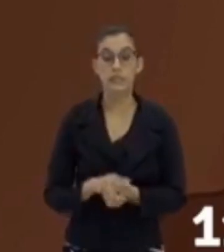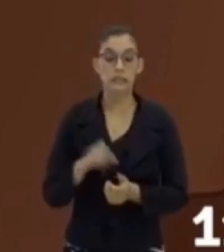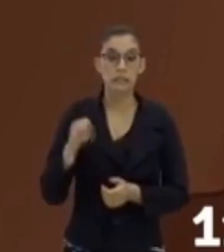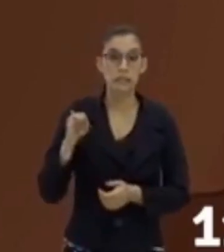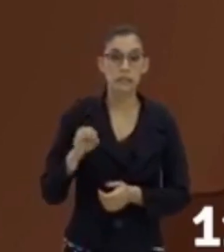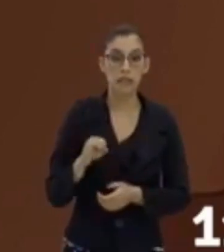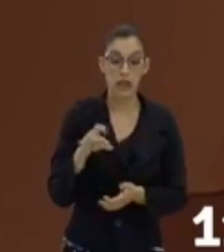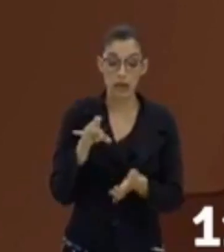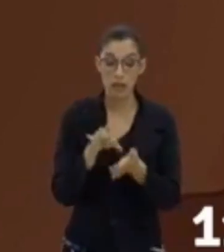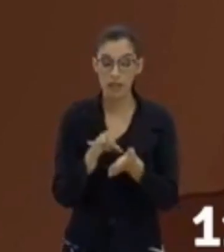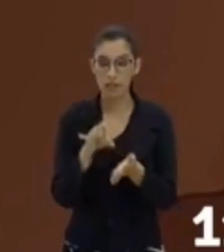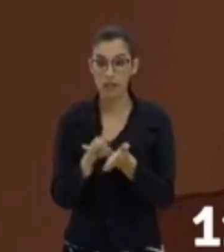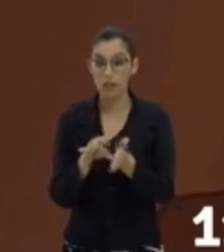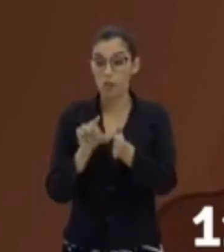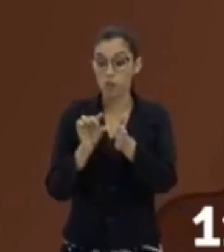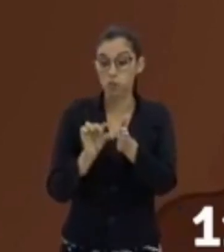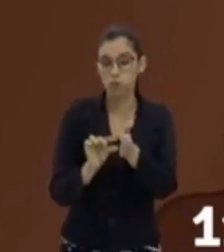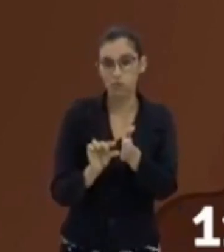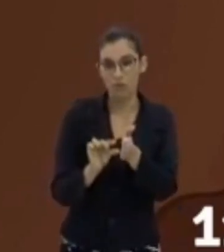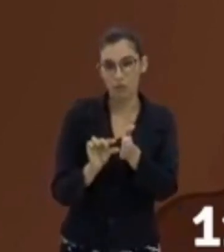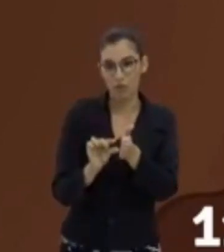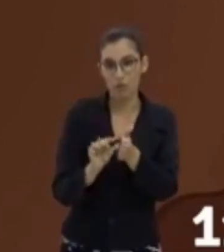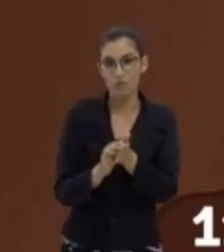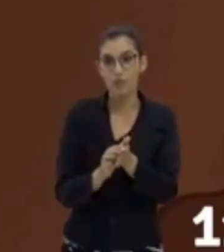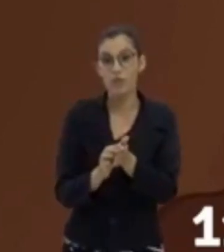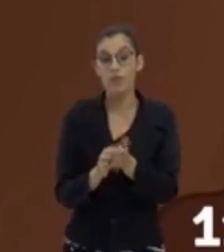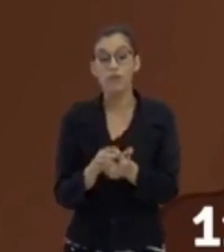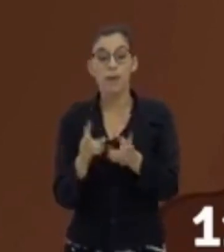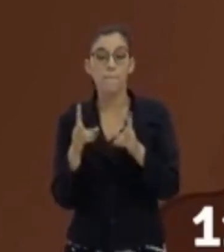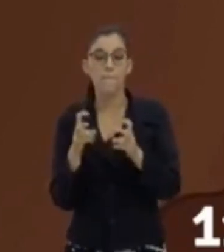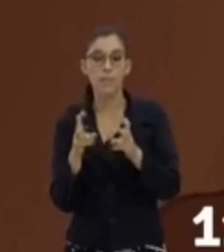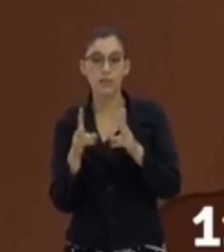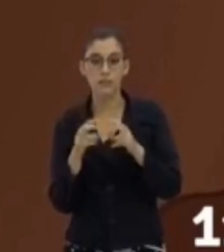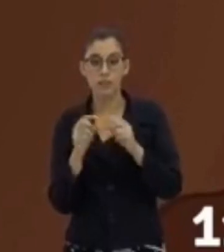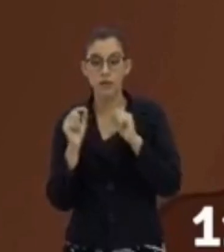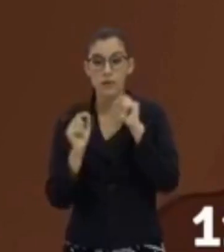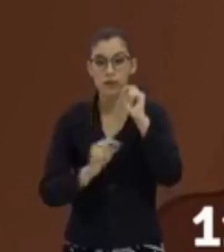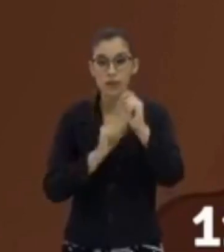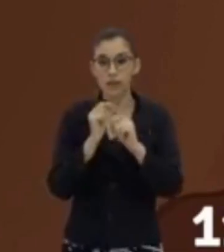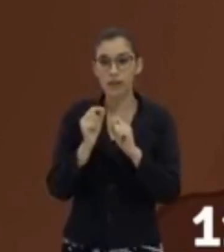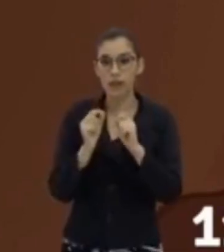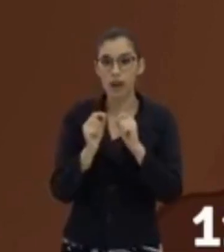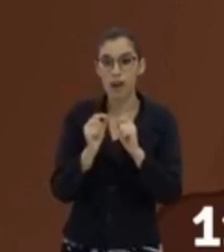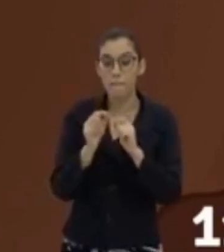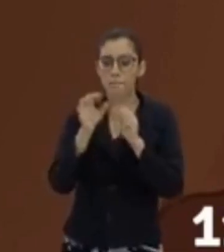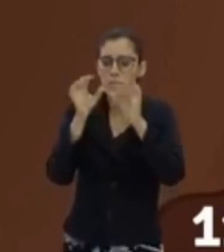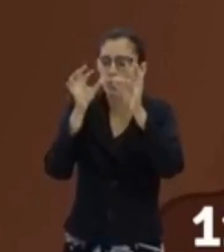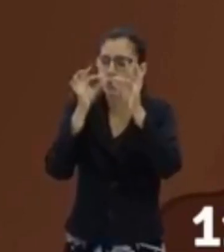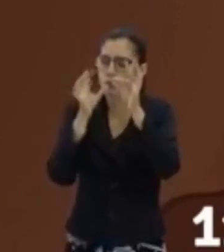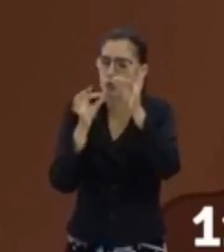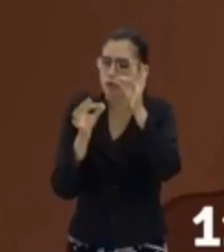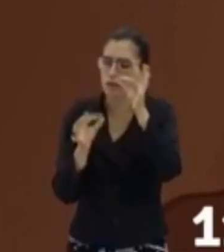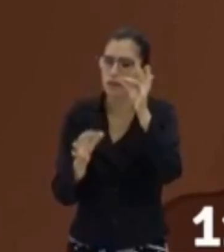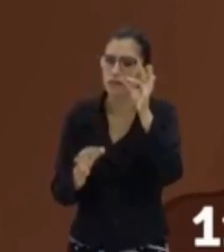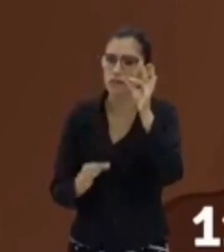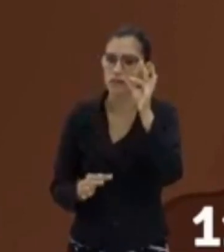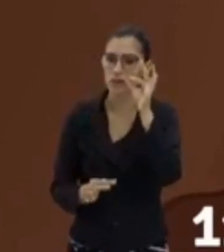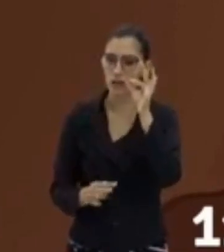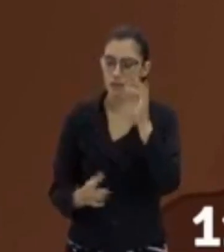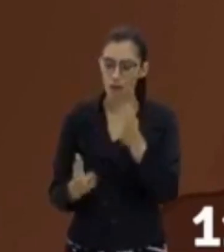Se a realidade foi reduzida a poucas vezes, tu vai perceber uma riqueza de detalhes naquele objeto